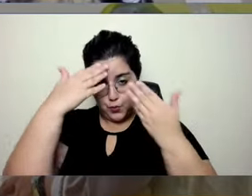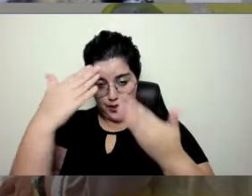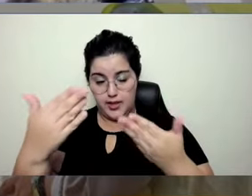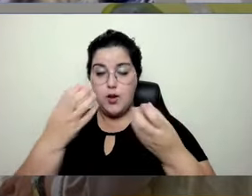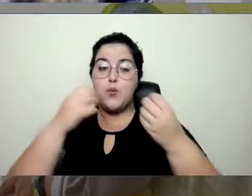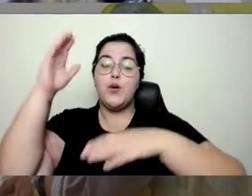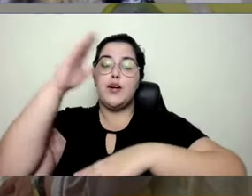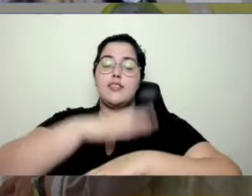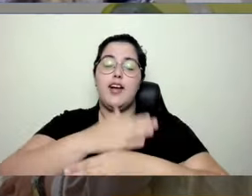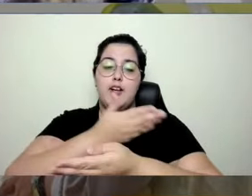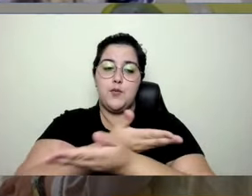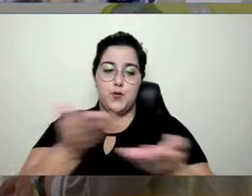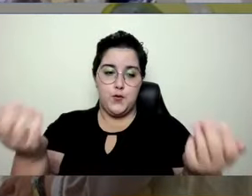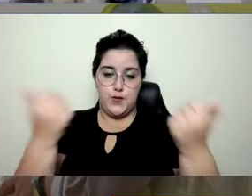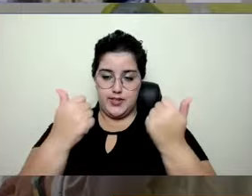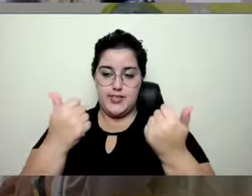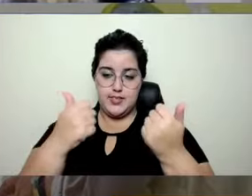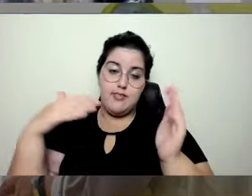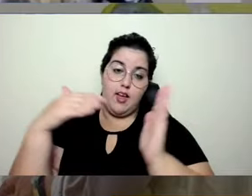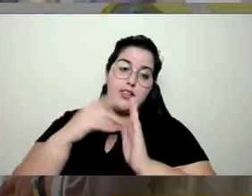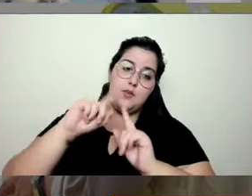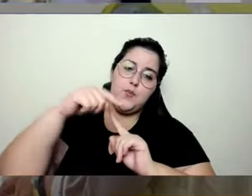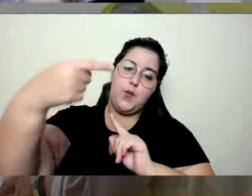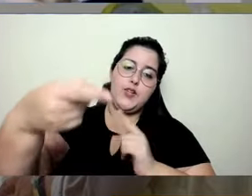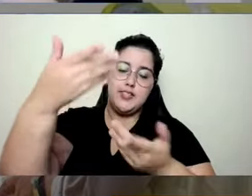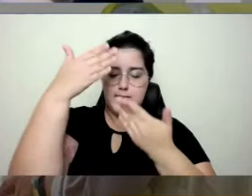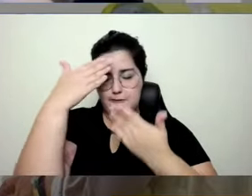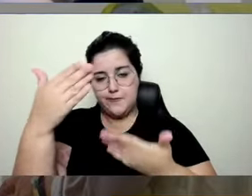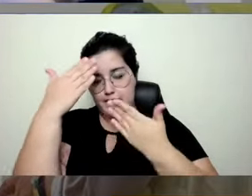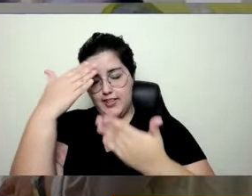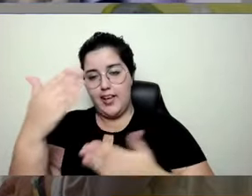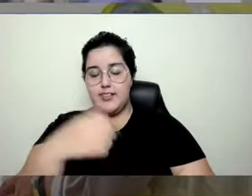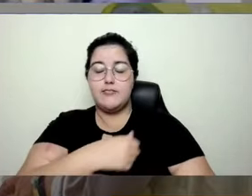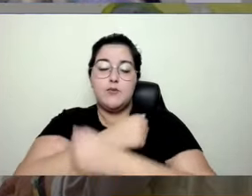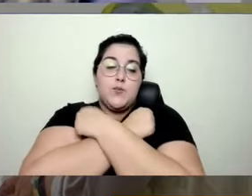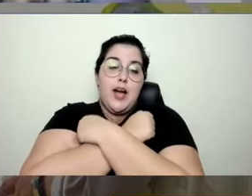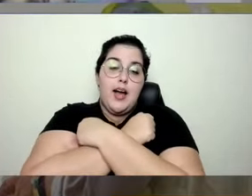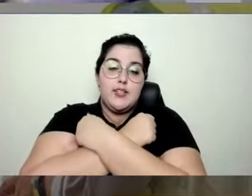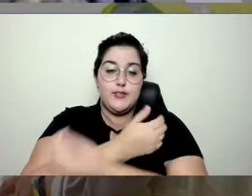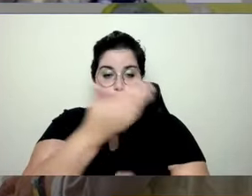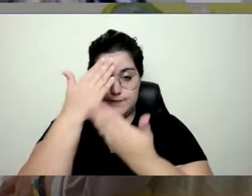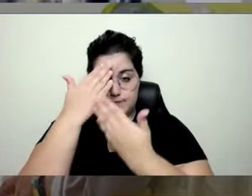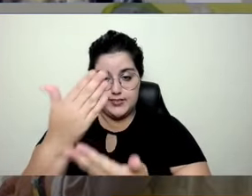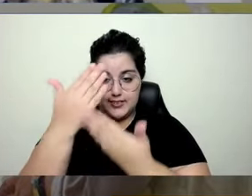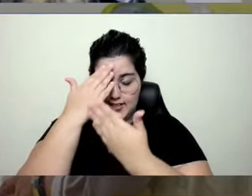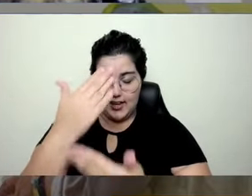tarde e até a próxima. abraço, obrigada.